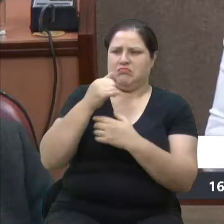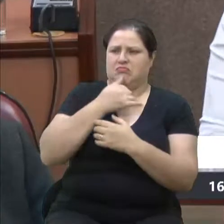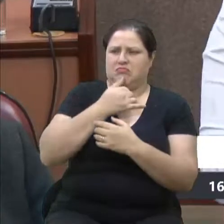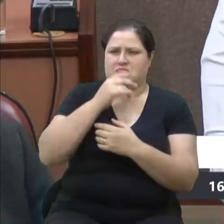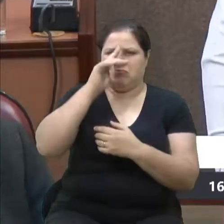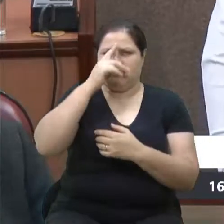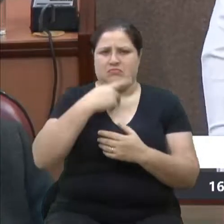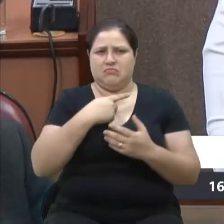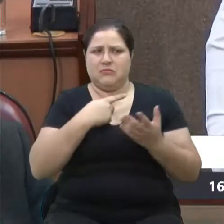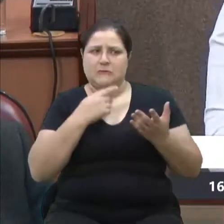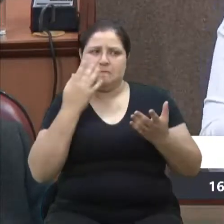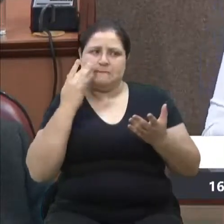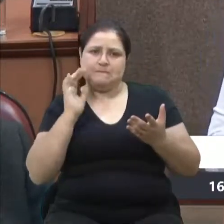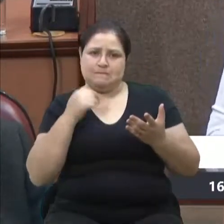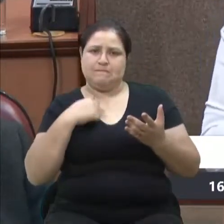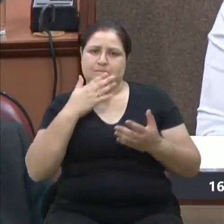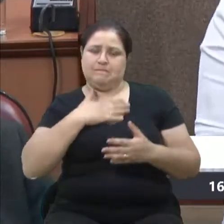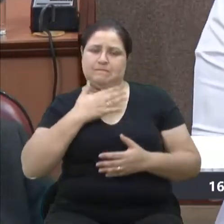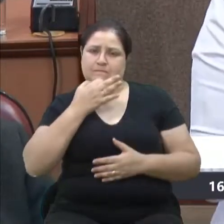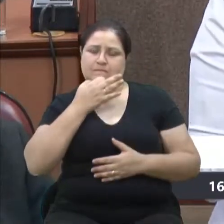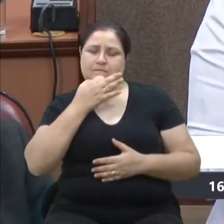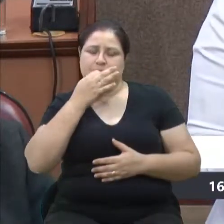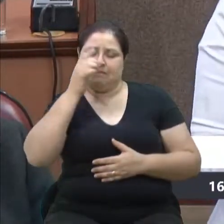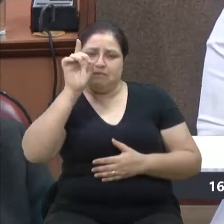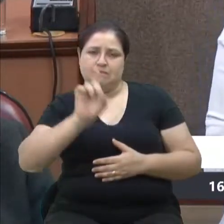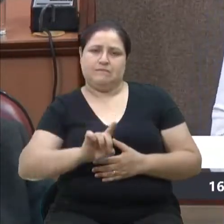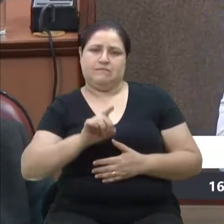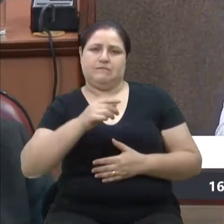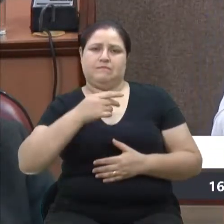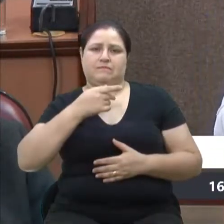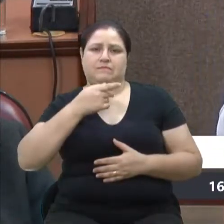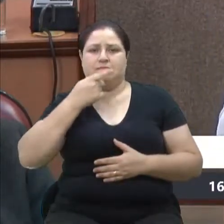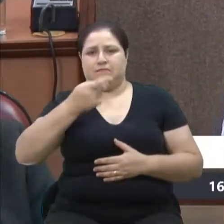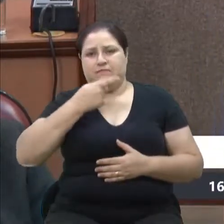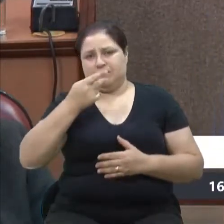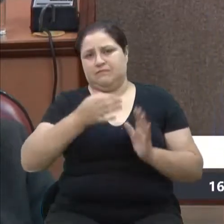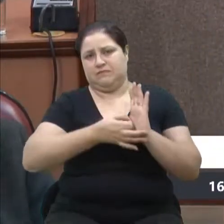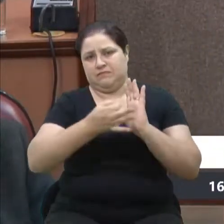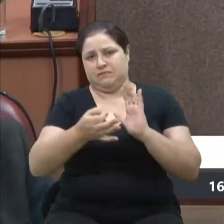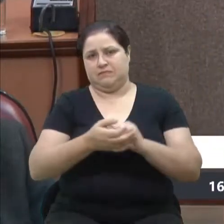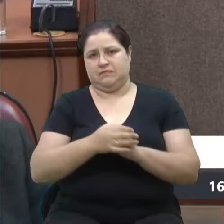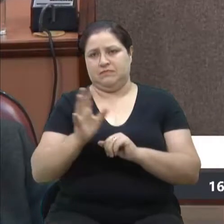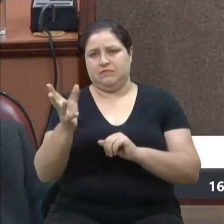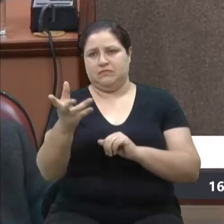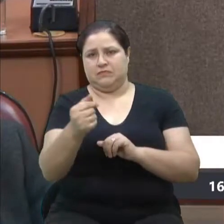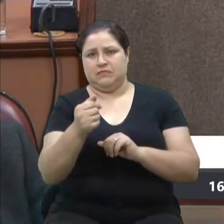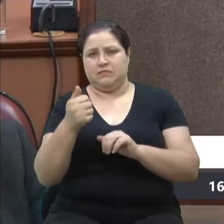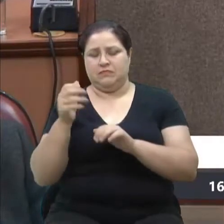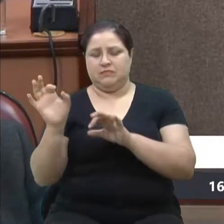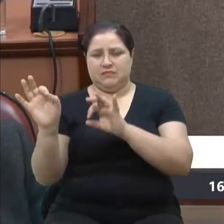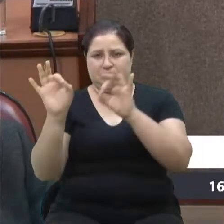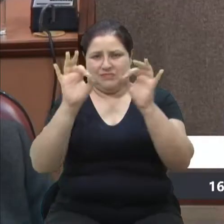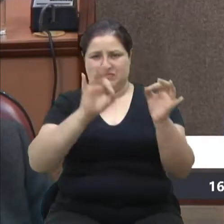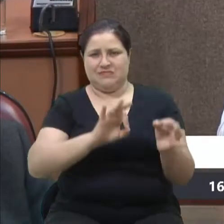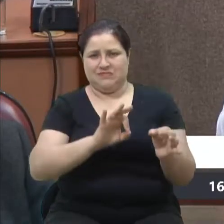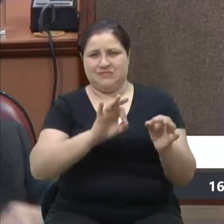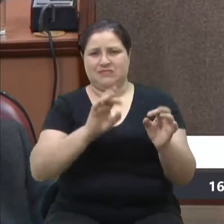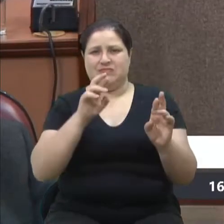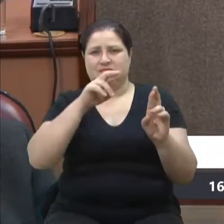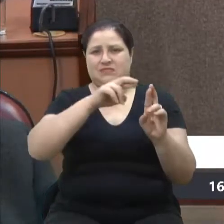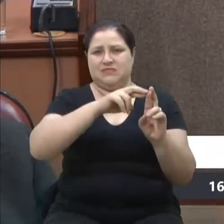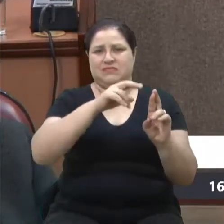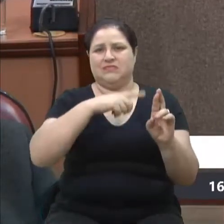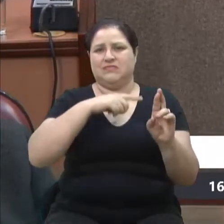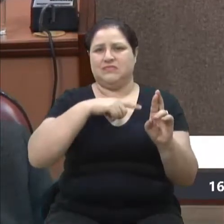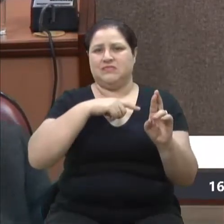tenho o direito de me manifestar e vou me manifestar. Só uma referência para quem está nos acompanhando, é que existe um